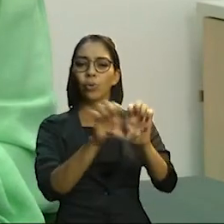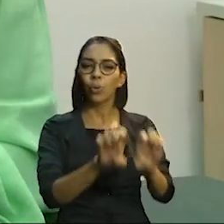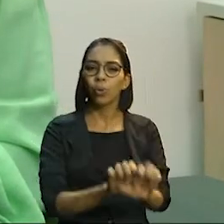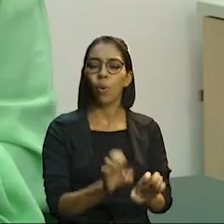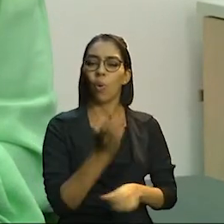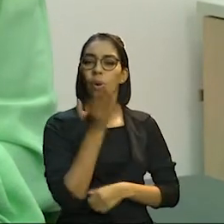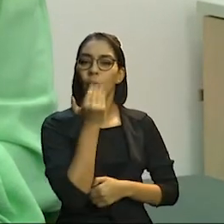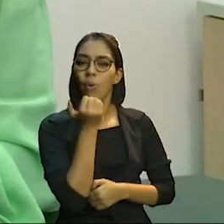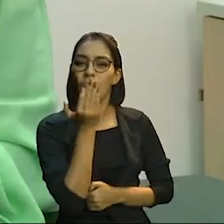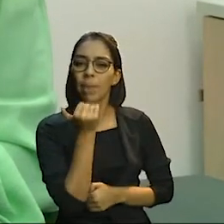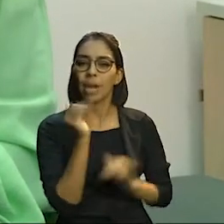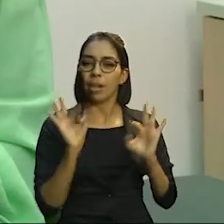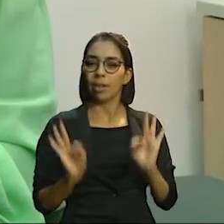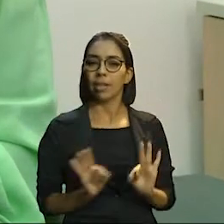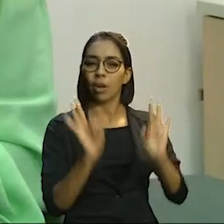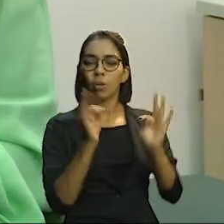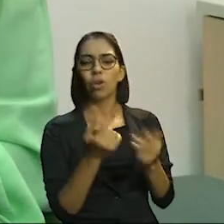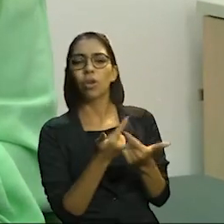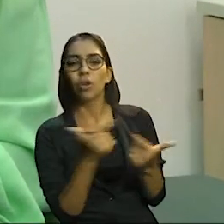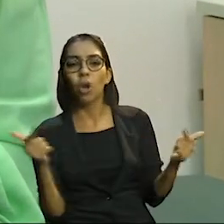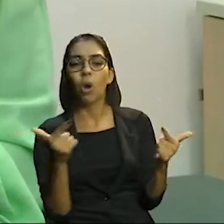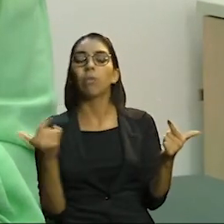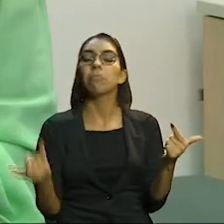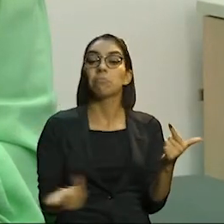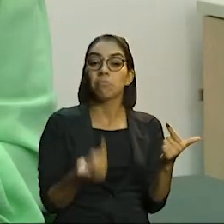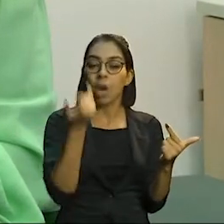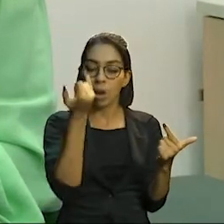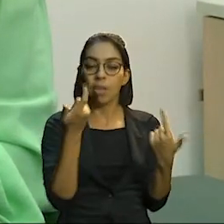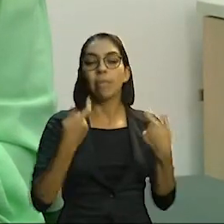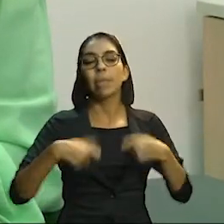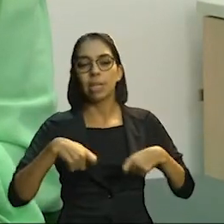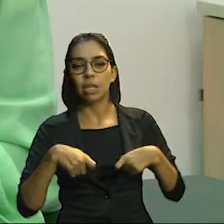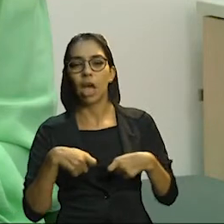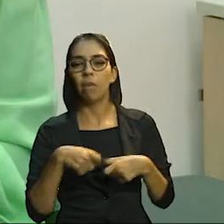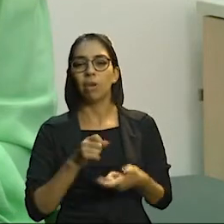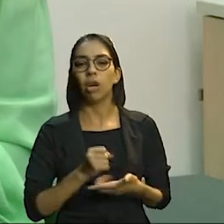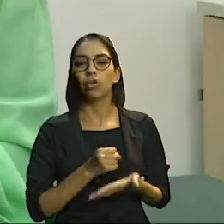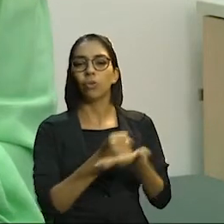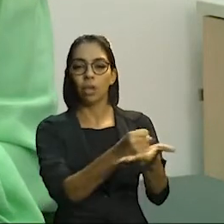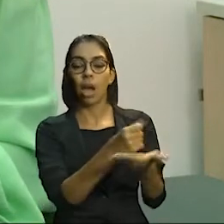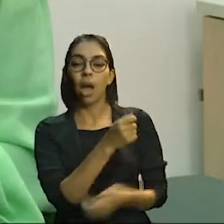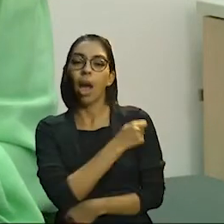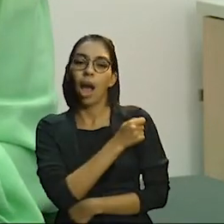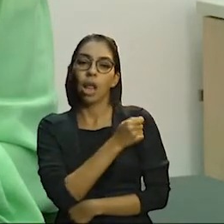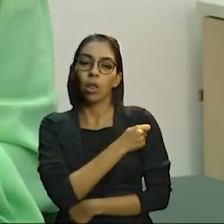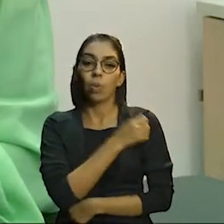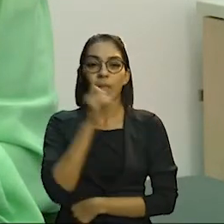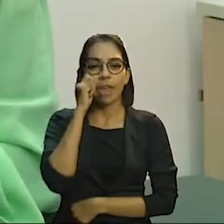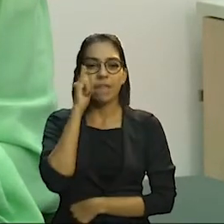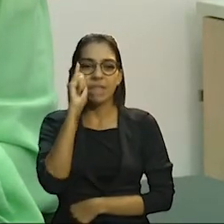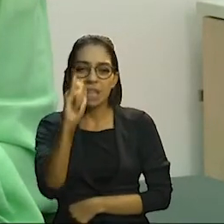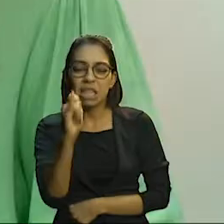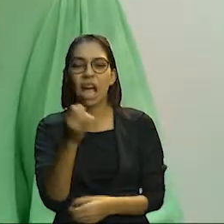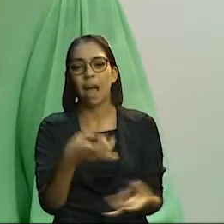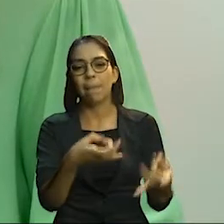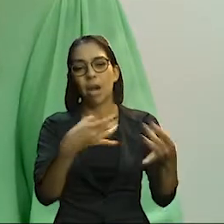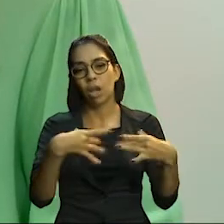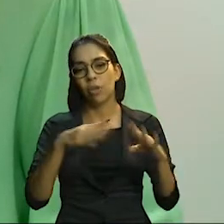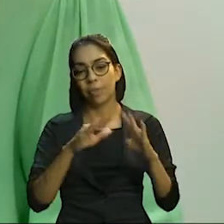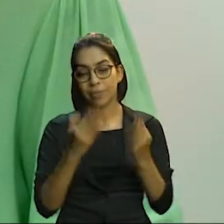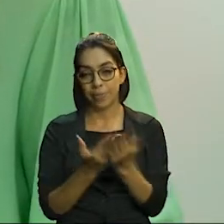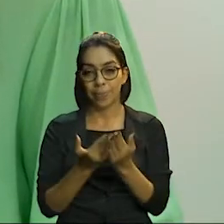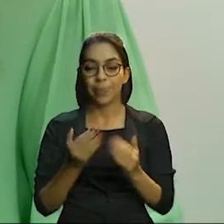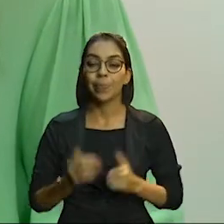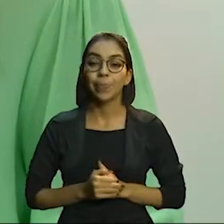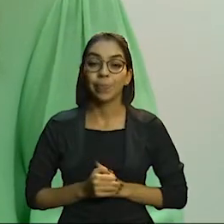alimentação e outros serviços primordiais para que os estudantes não deixassem de aprender no período. Para você ter